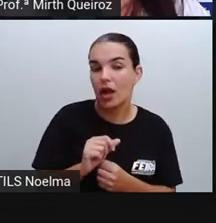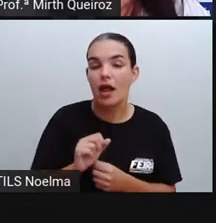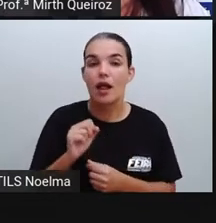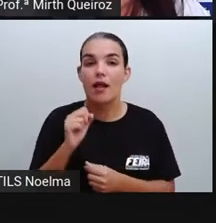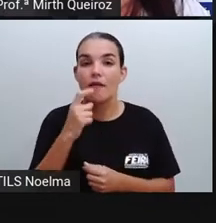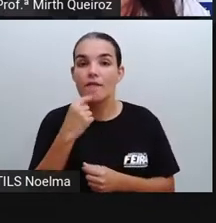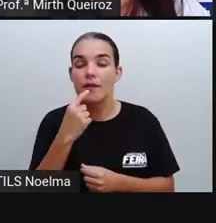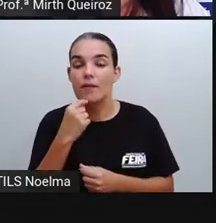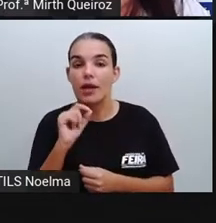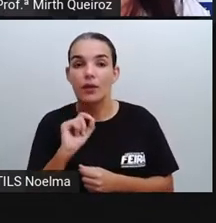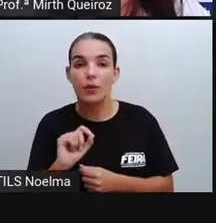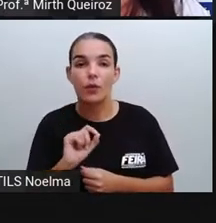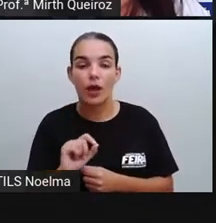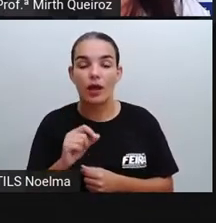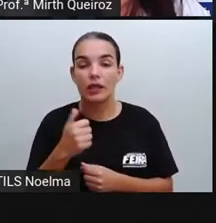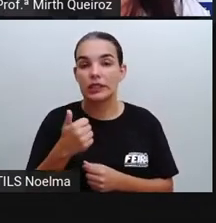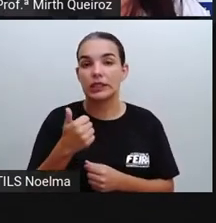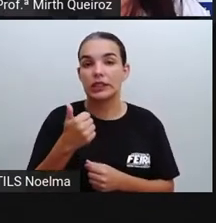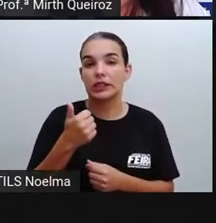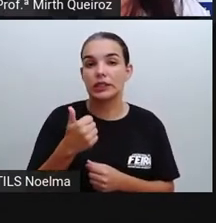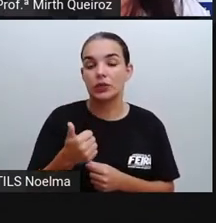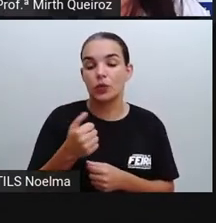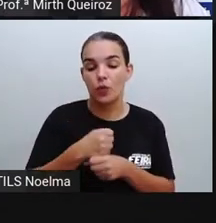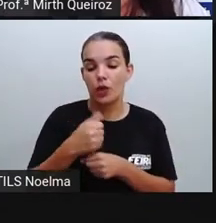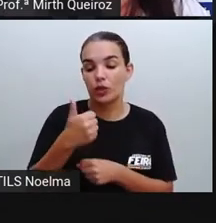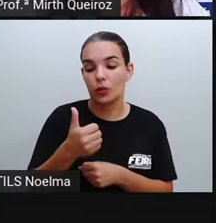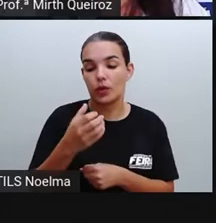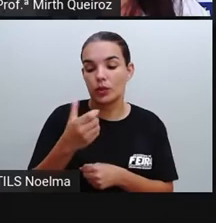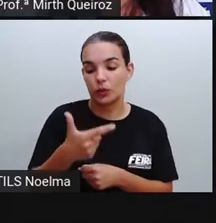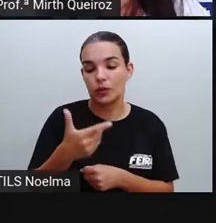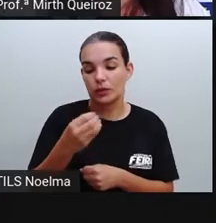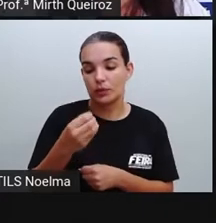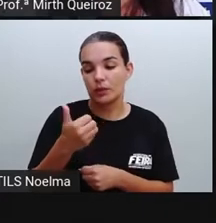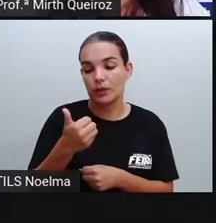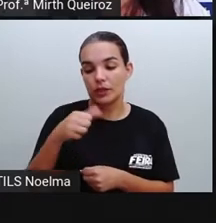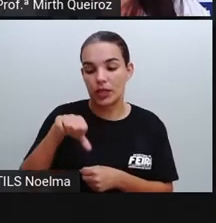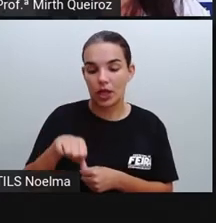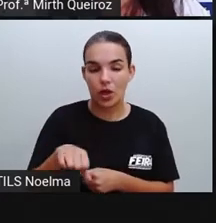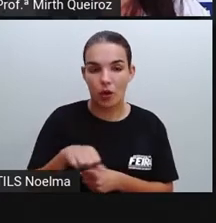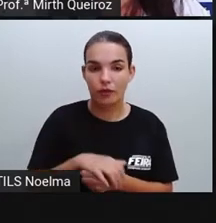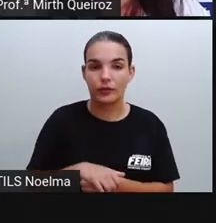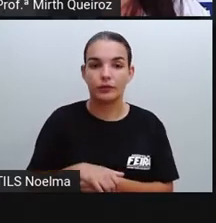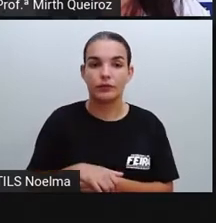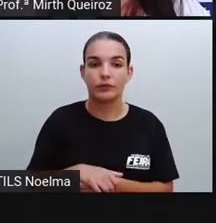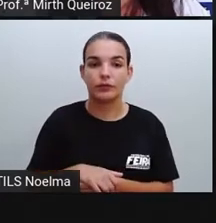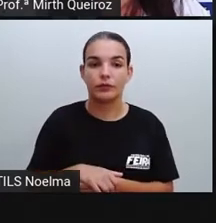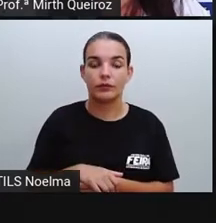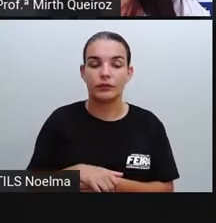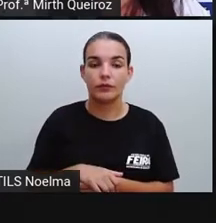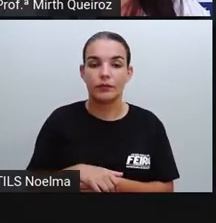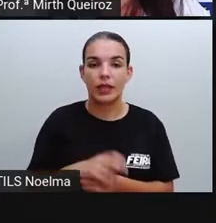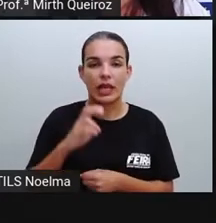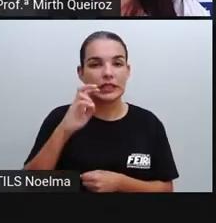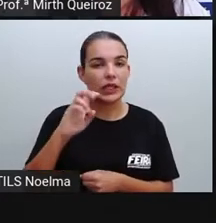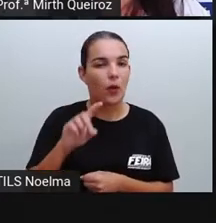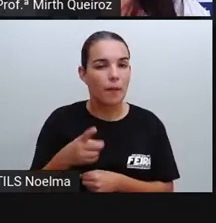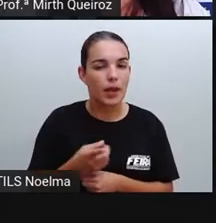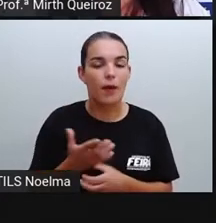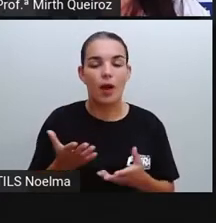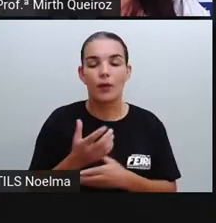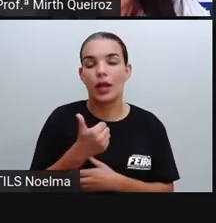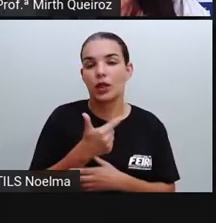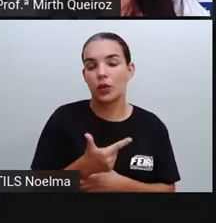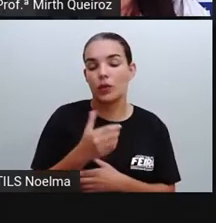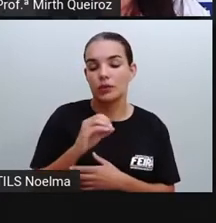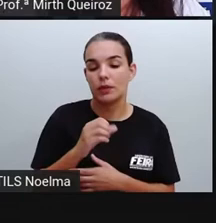casos de dengue nessa região. E já em 2018, estava